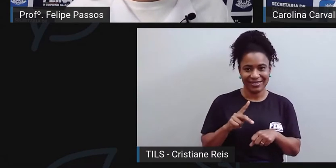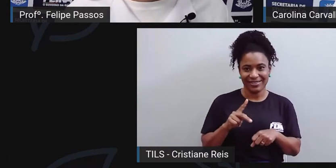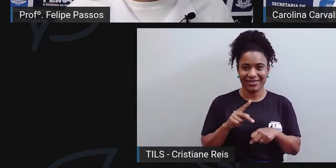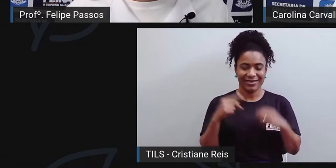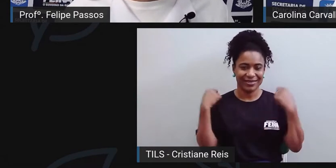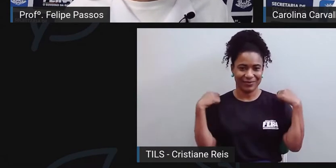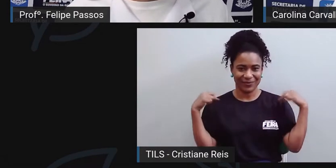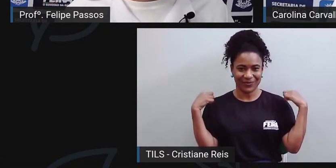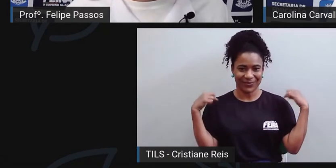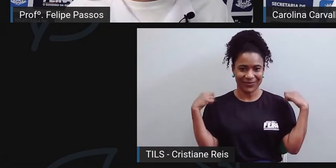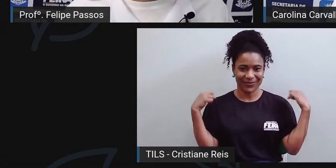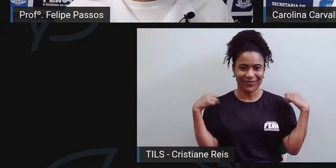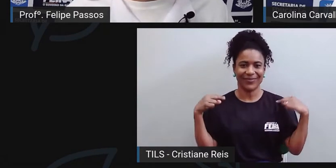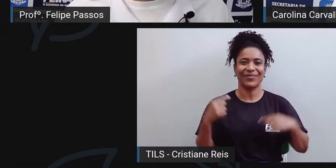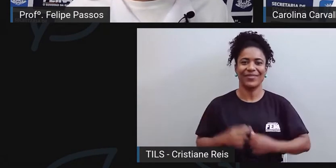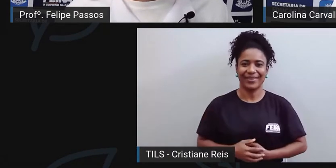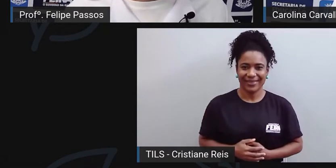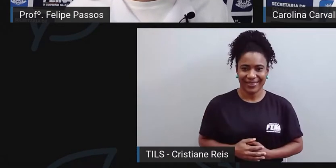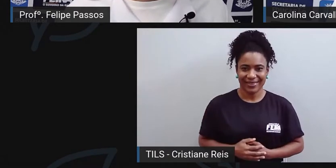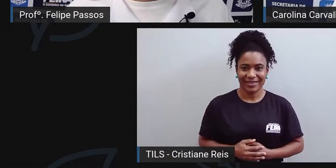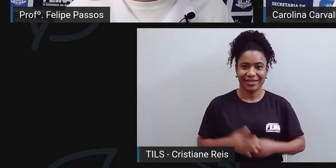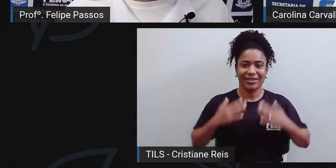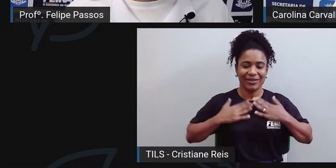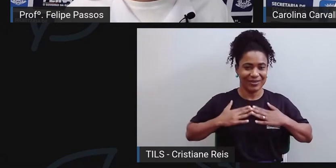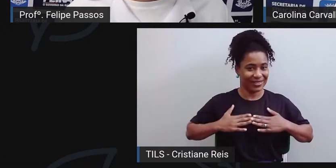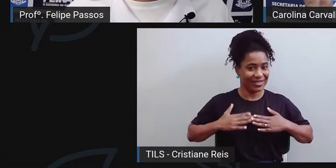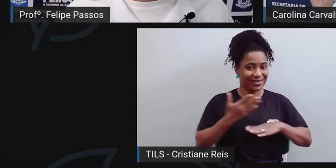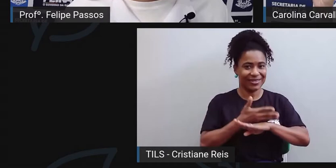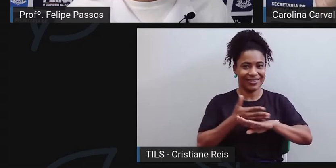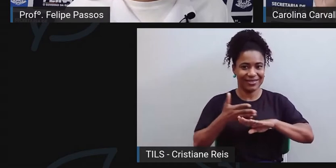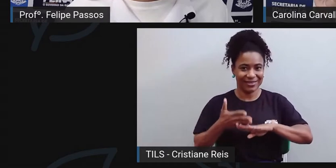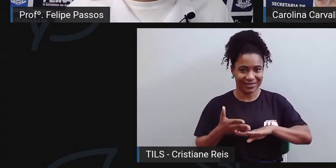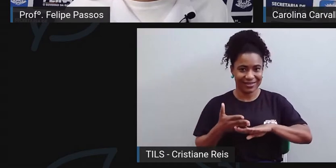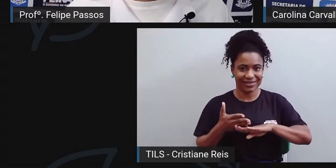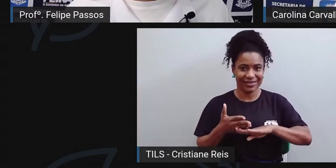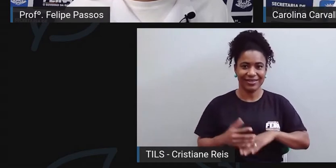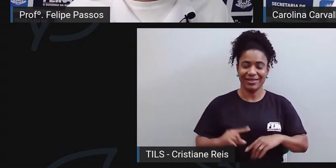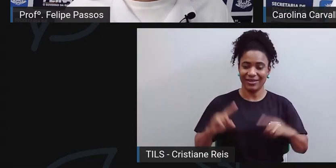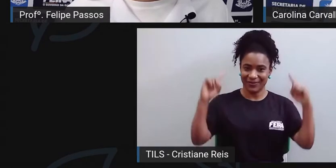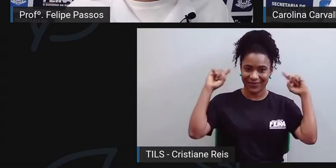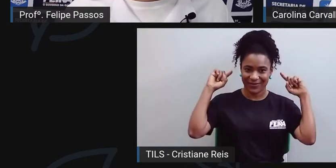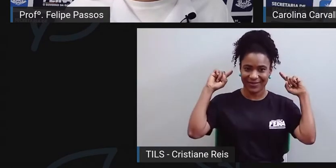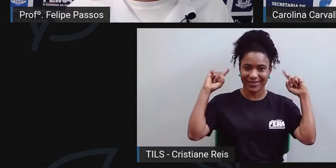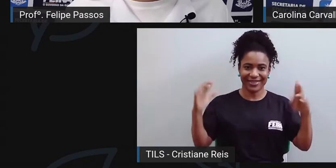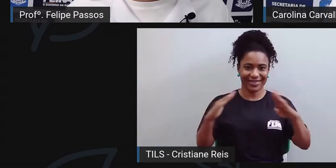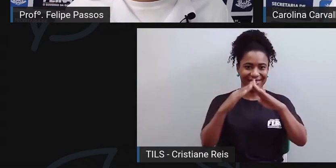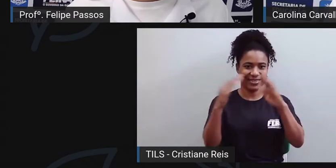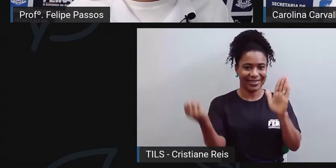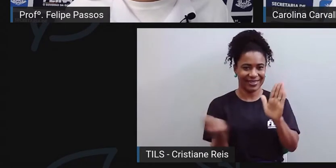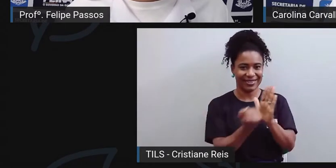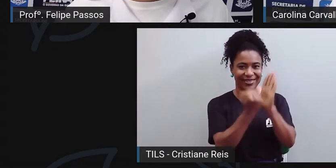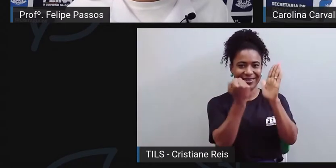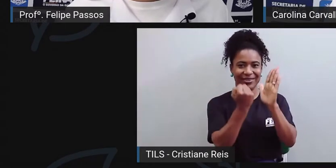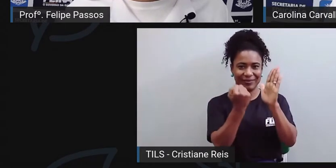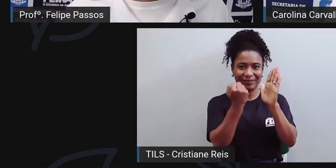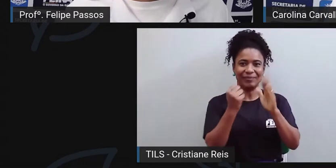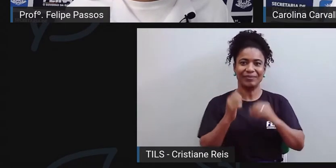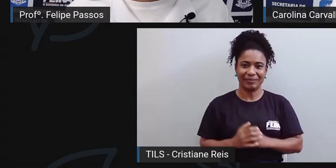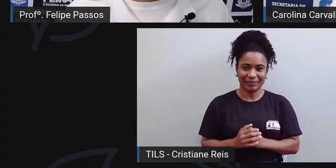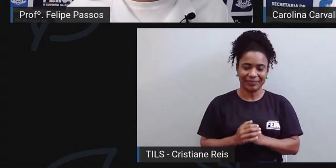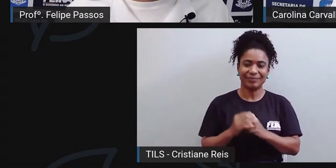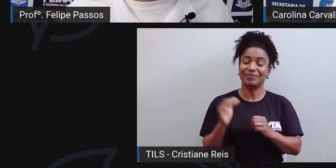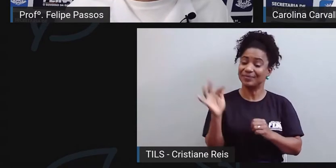abaixo do ombro, estou usando uma camisa branca e ao fundo também tem um painel com o logotipo da